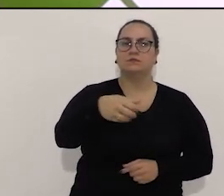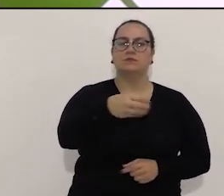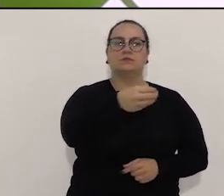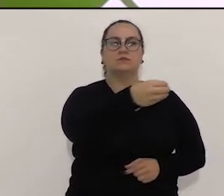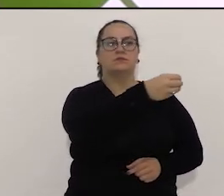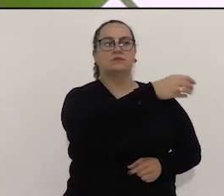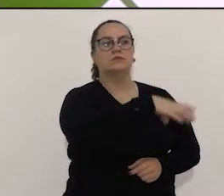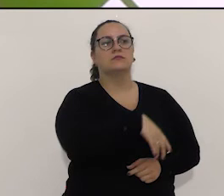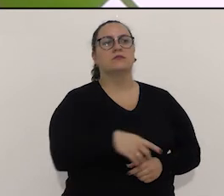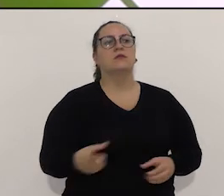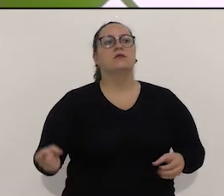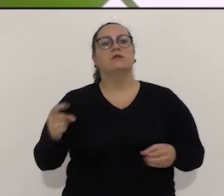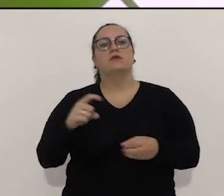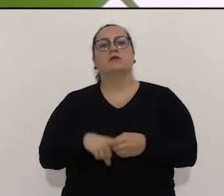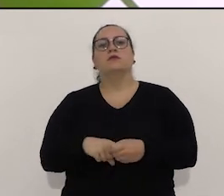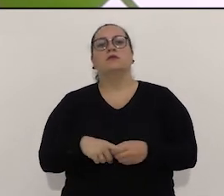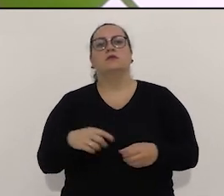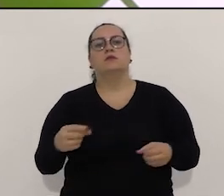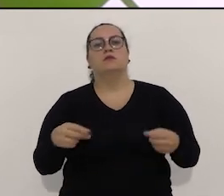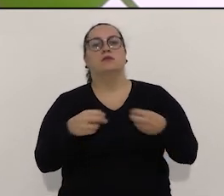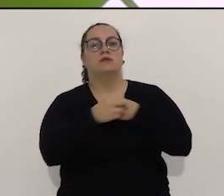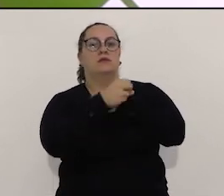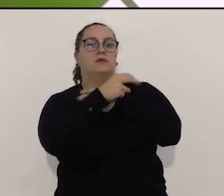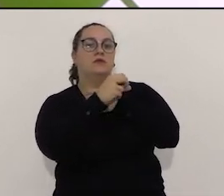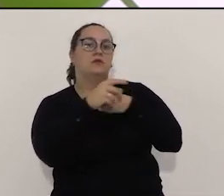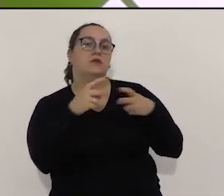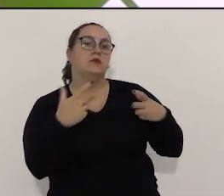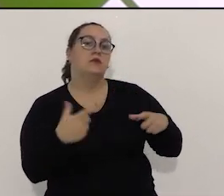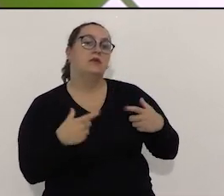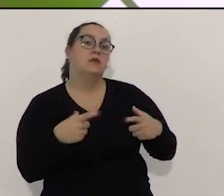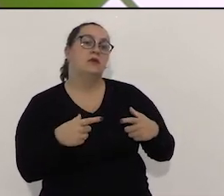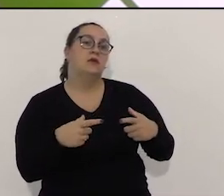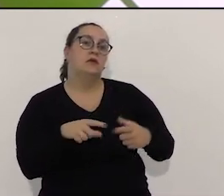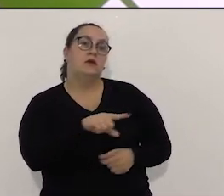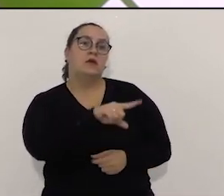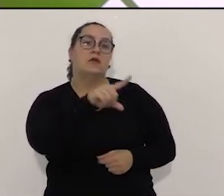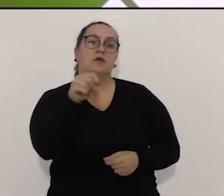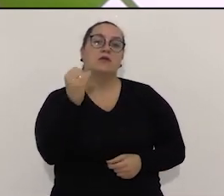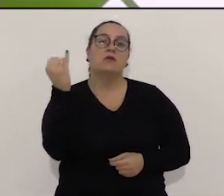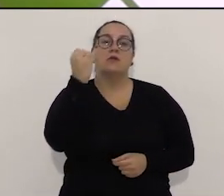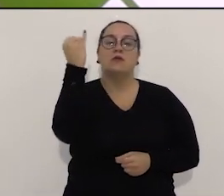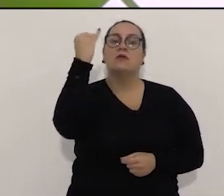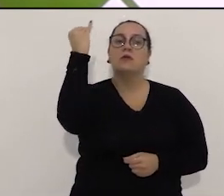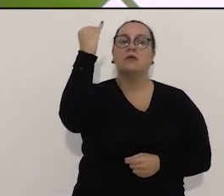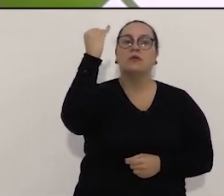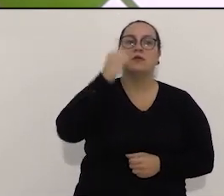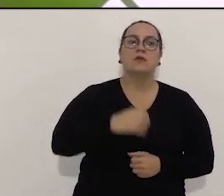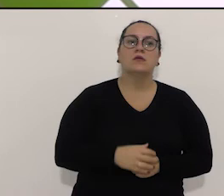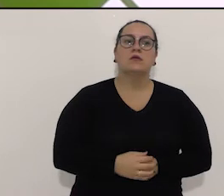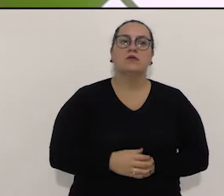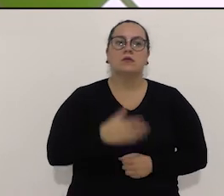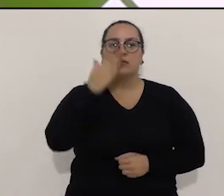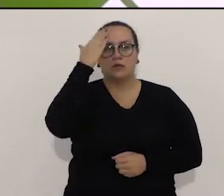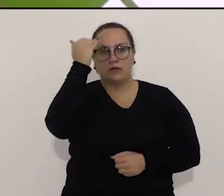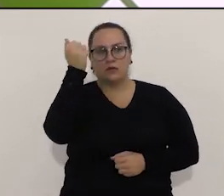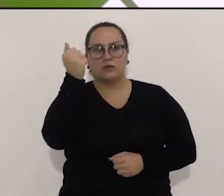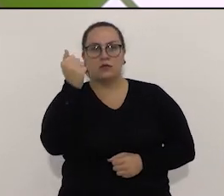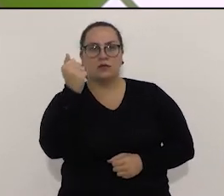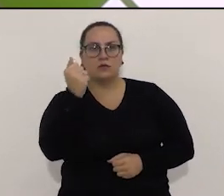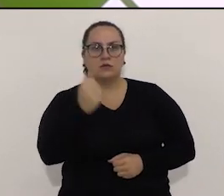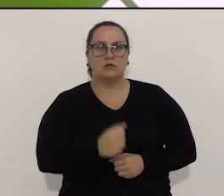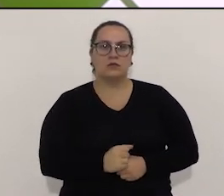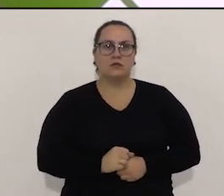milhões de investimentos para a cidade de Avaré. E vou dizer aonde. Importante que o eleitor e o ouvinte saberem disso. Se pegarmos